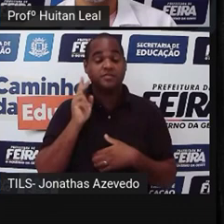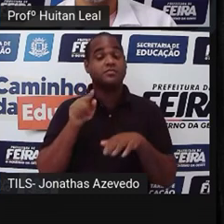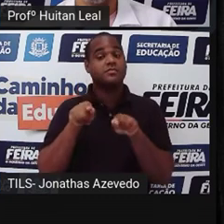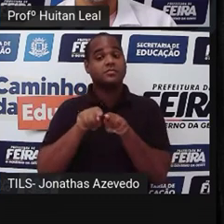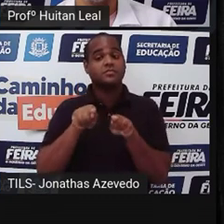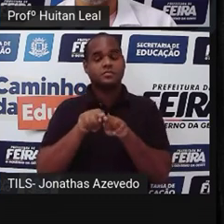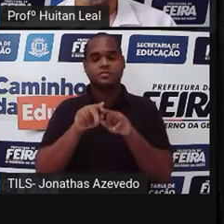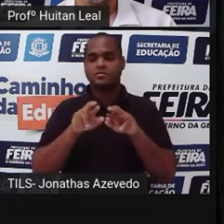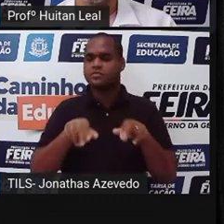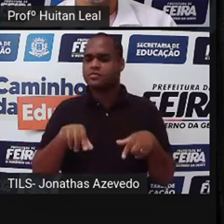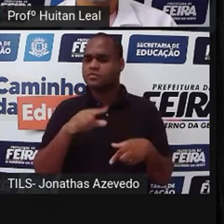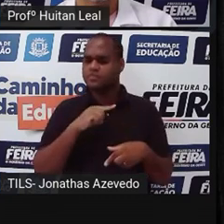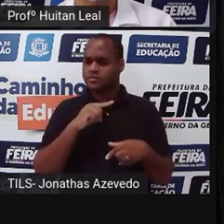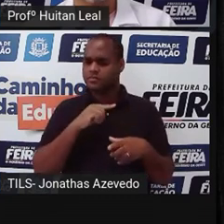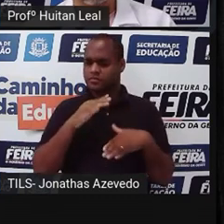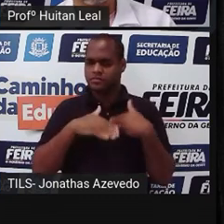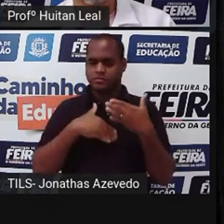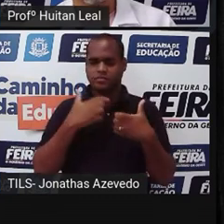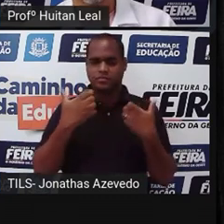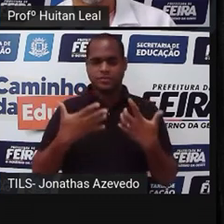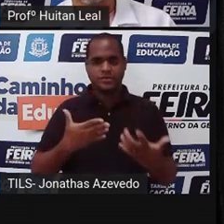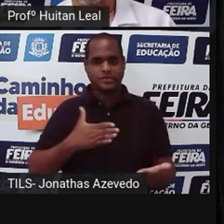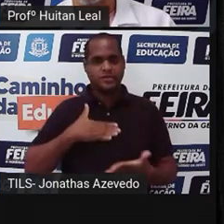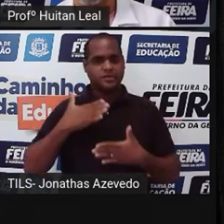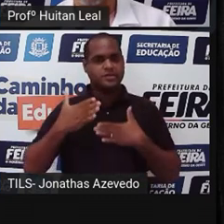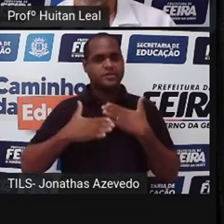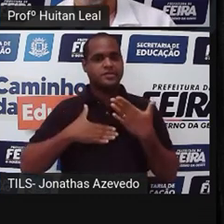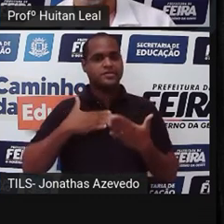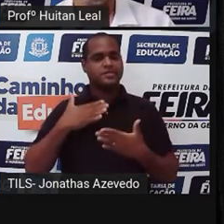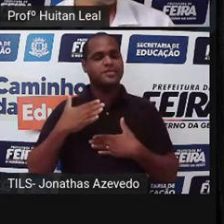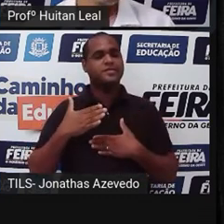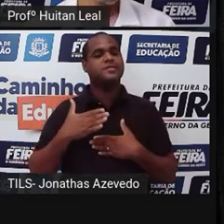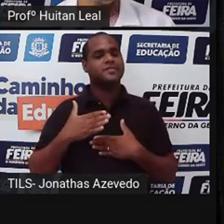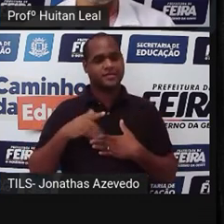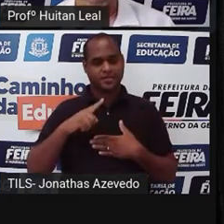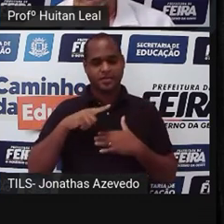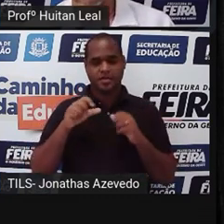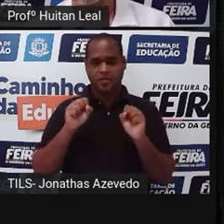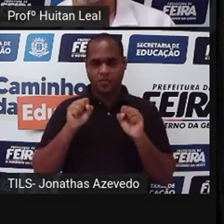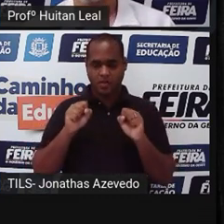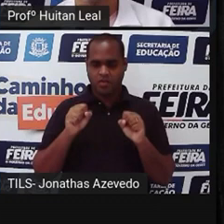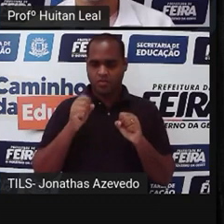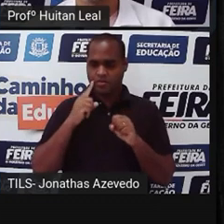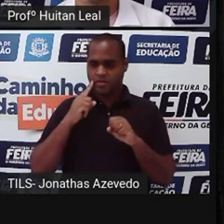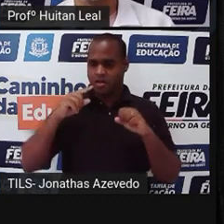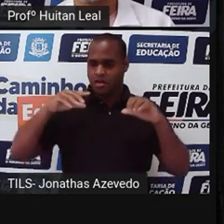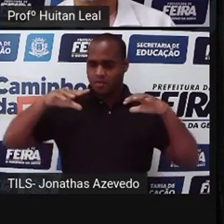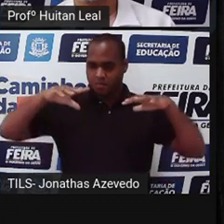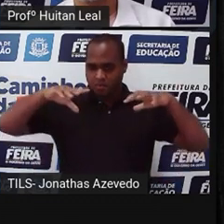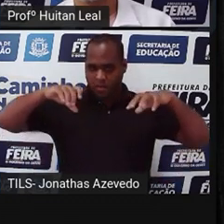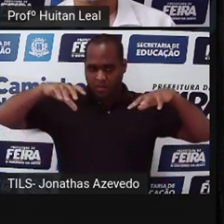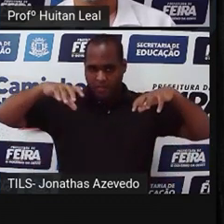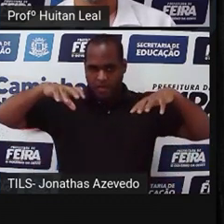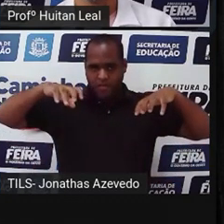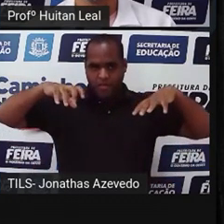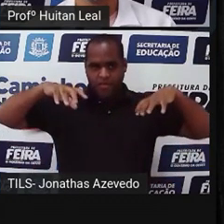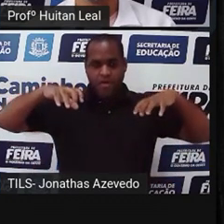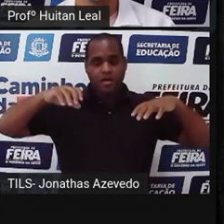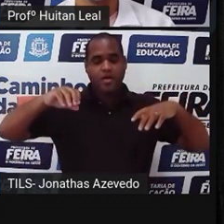sobrenaturais, surpreendem o leitor. Então, fantástico. Pode aparecer fantasma, pode aparecer